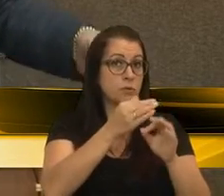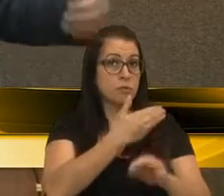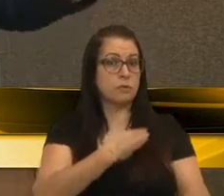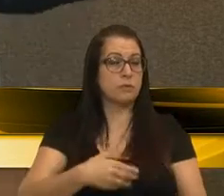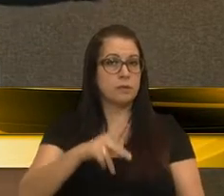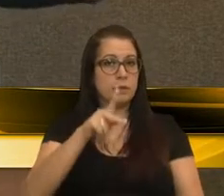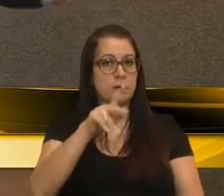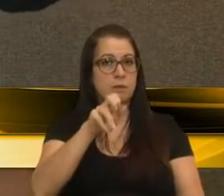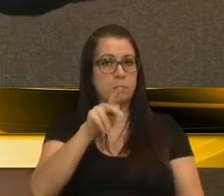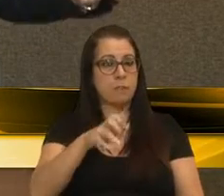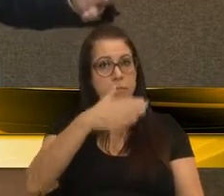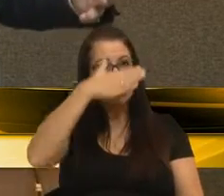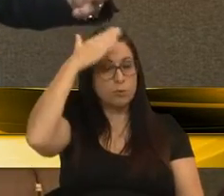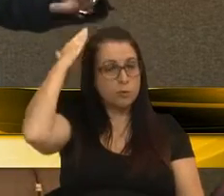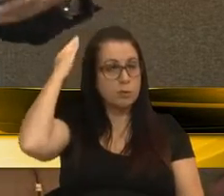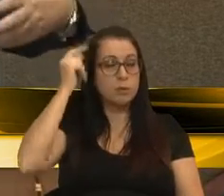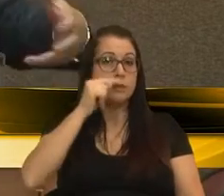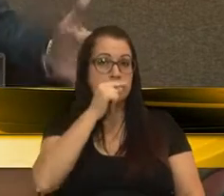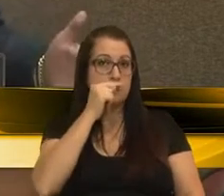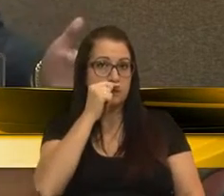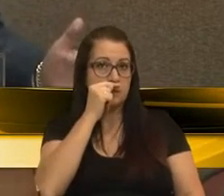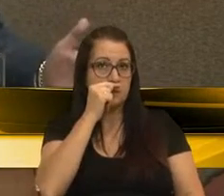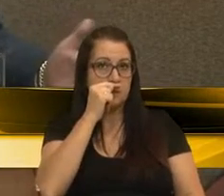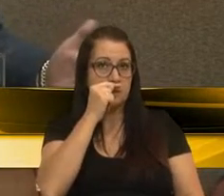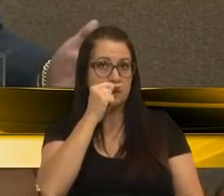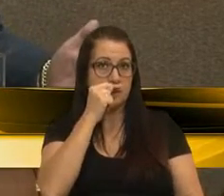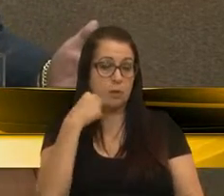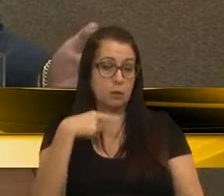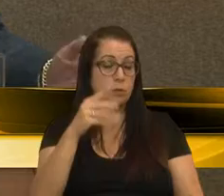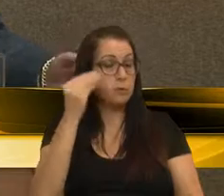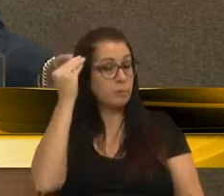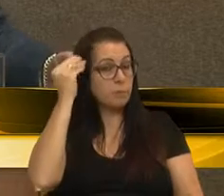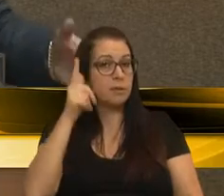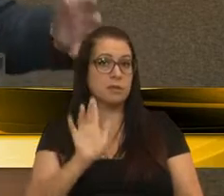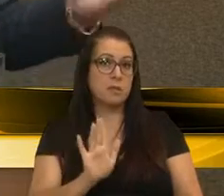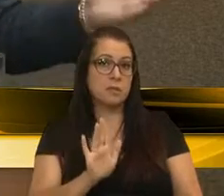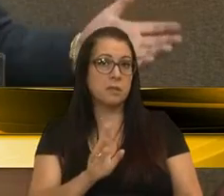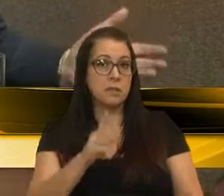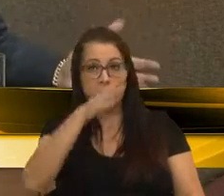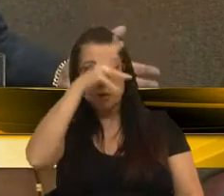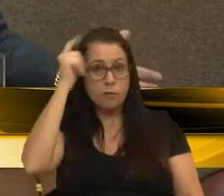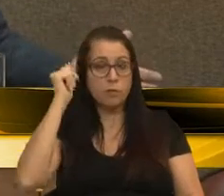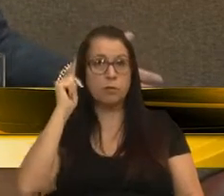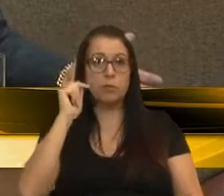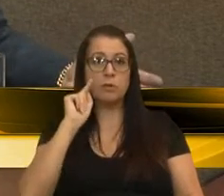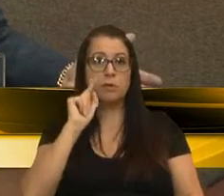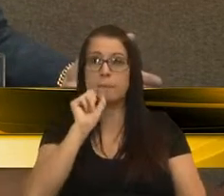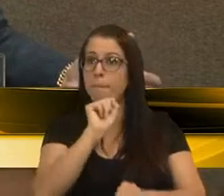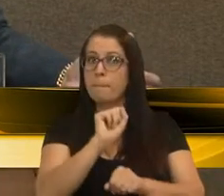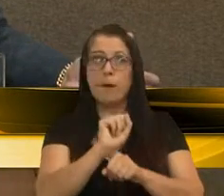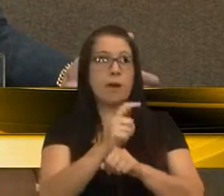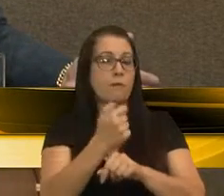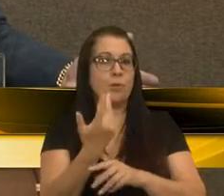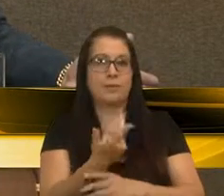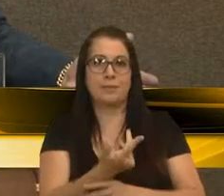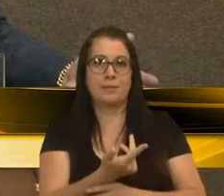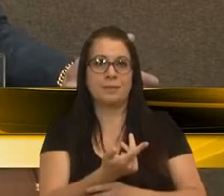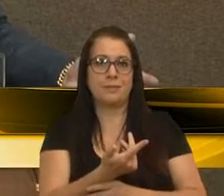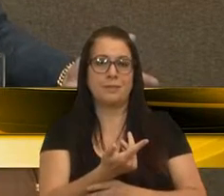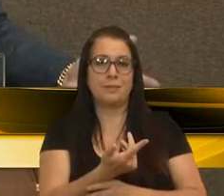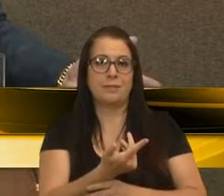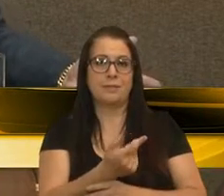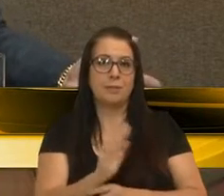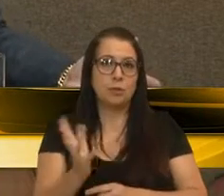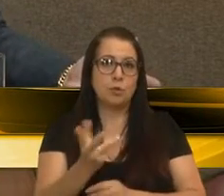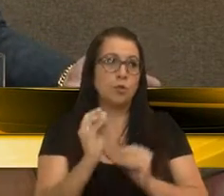do Pepe, do Alceu e do Sartori, que são os que eu vivenciei, a prefeitura praticamente parava. Com a parte, vereadora Tati.